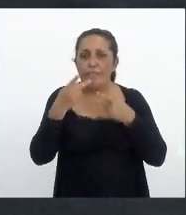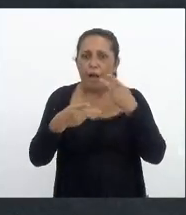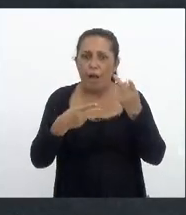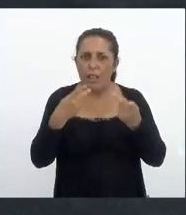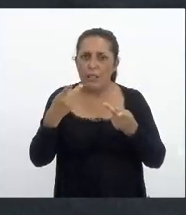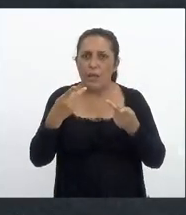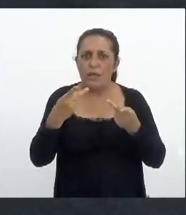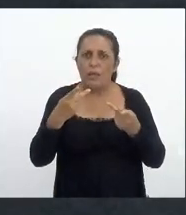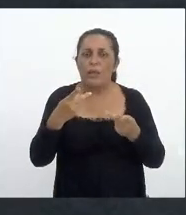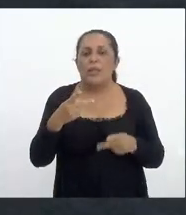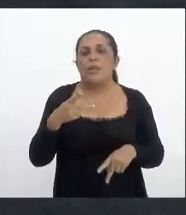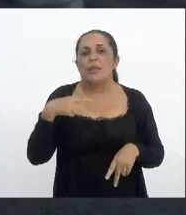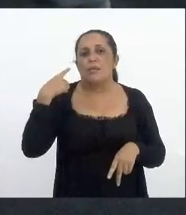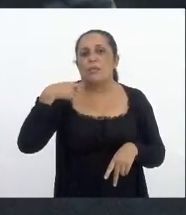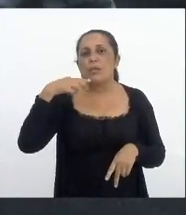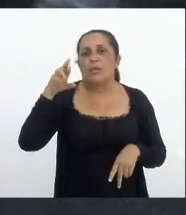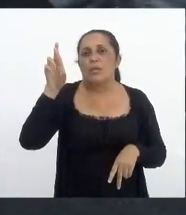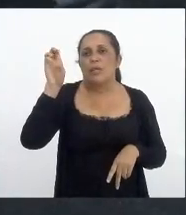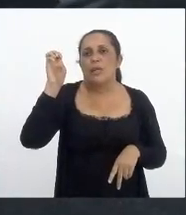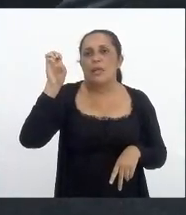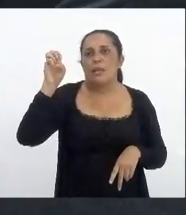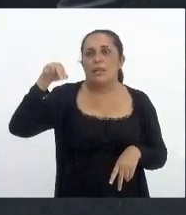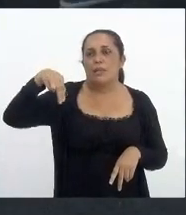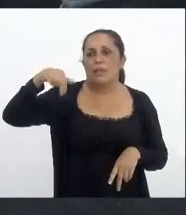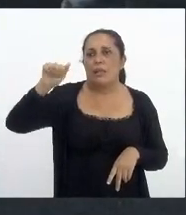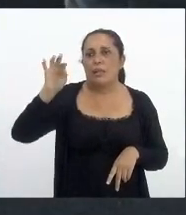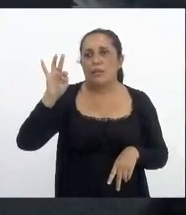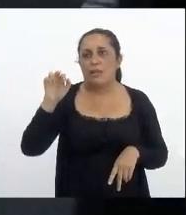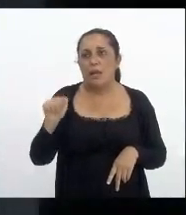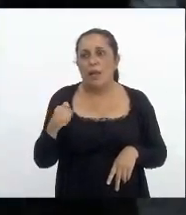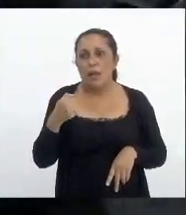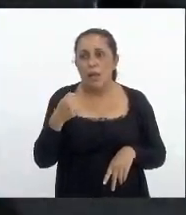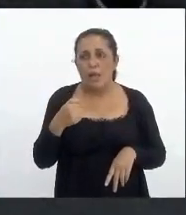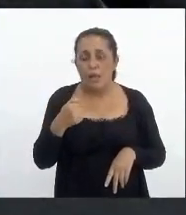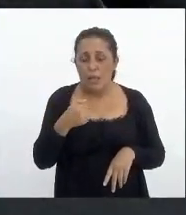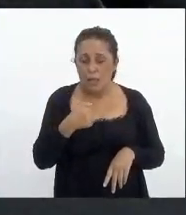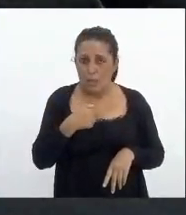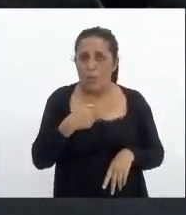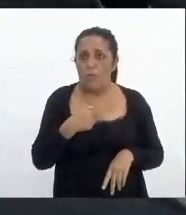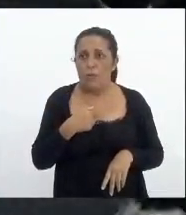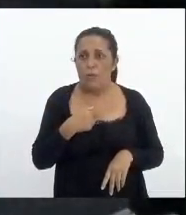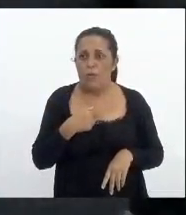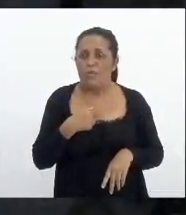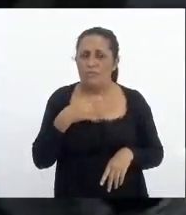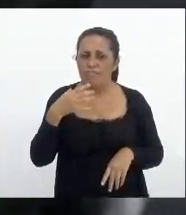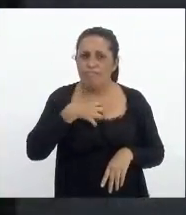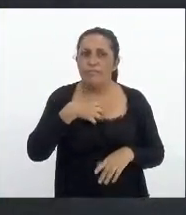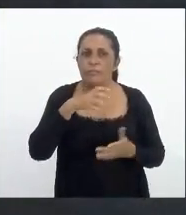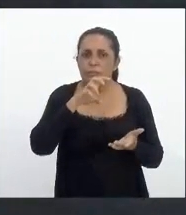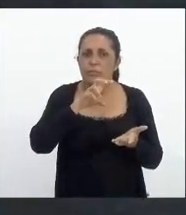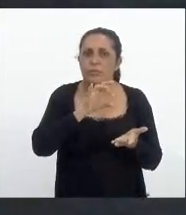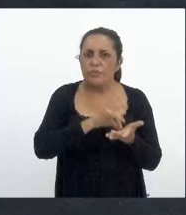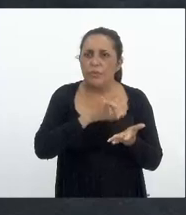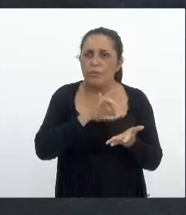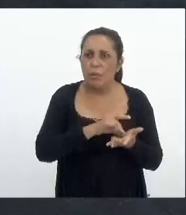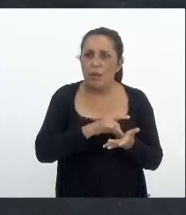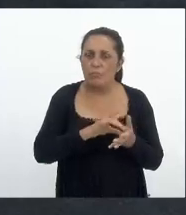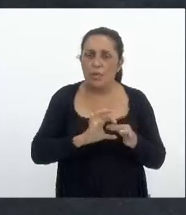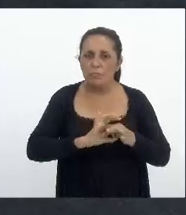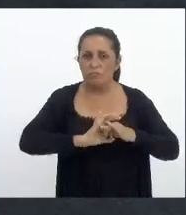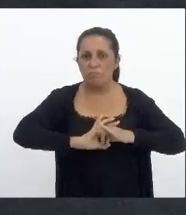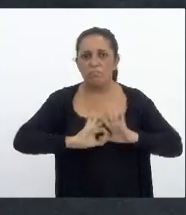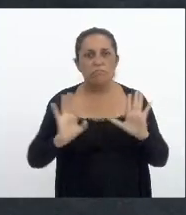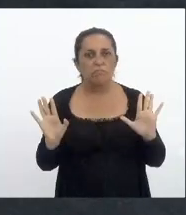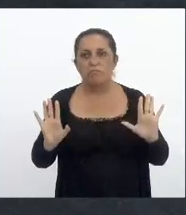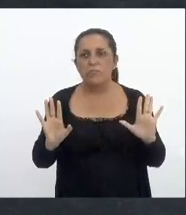que eu comungo que é realmente espontâneo e